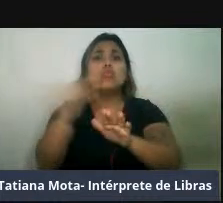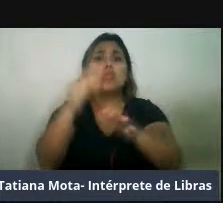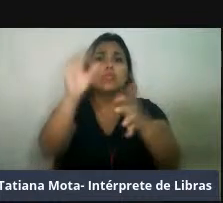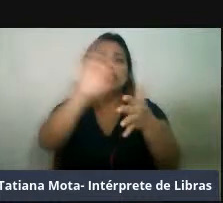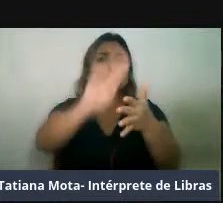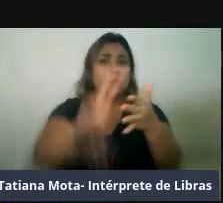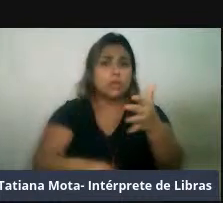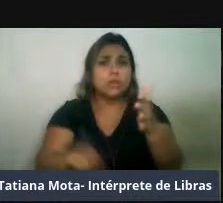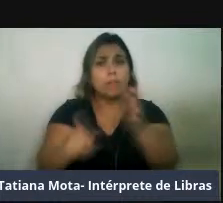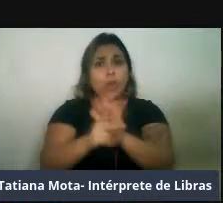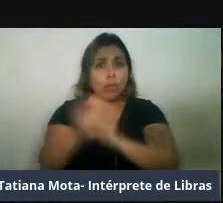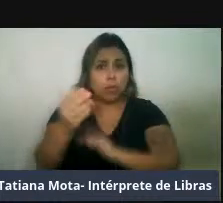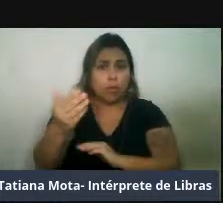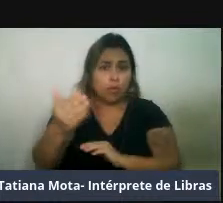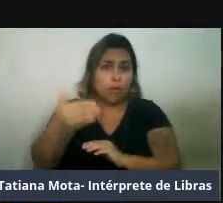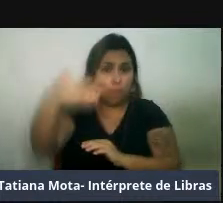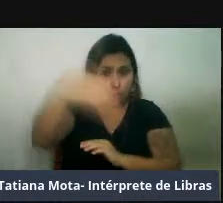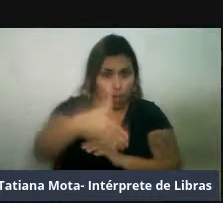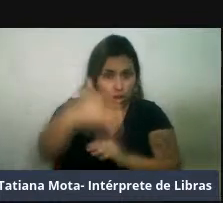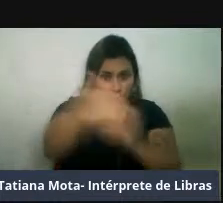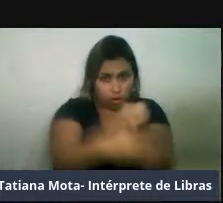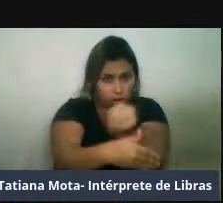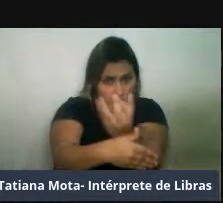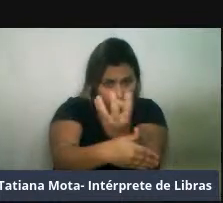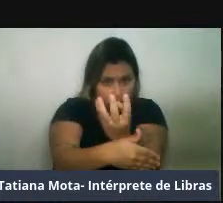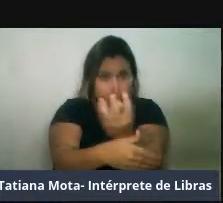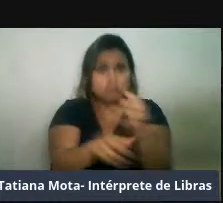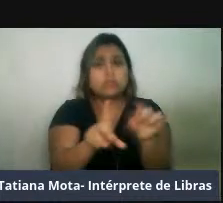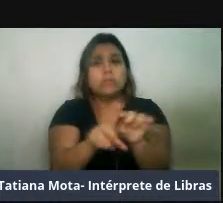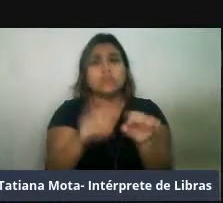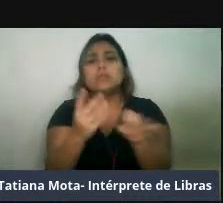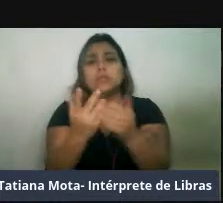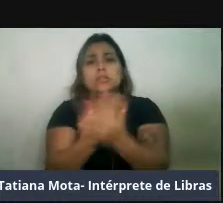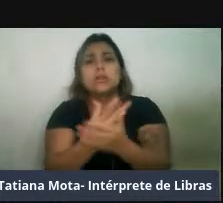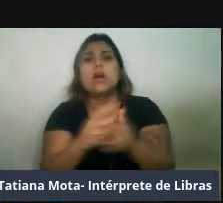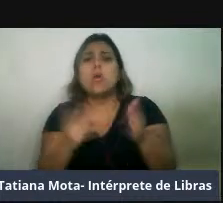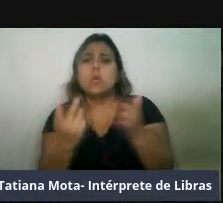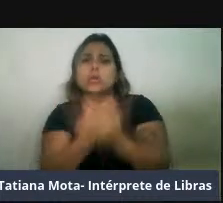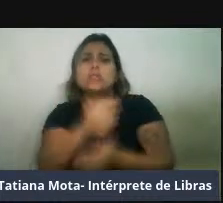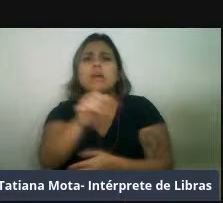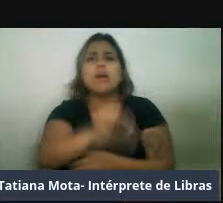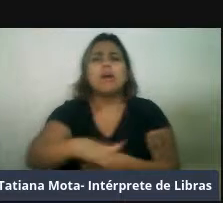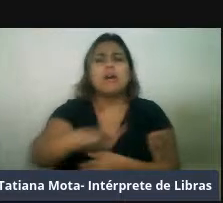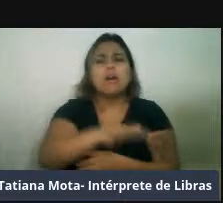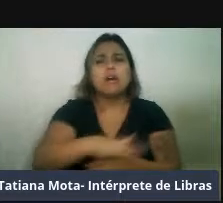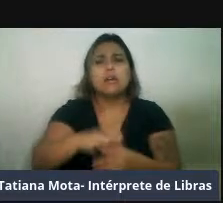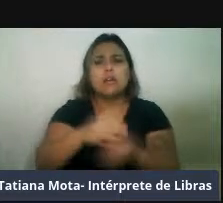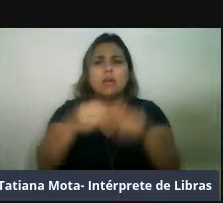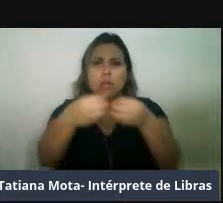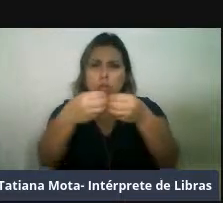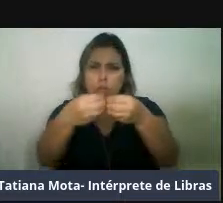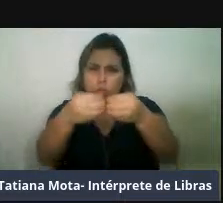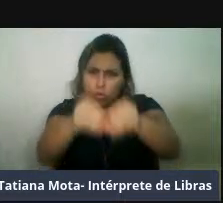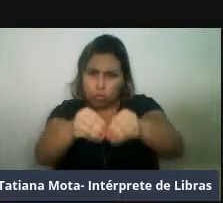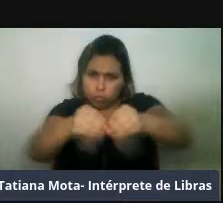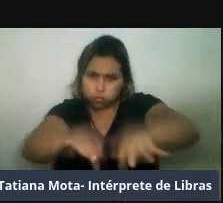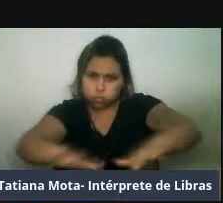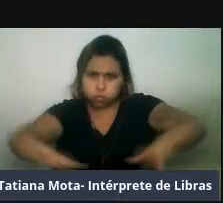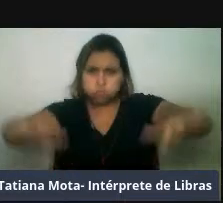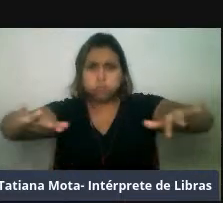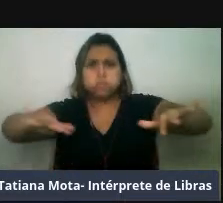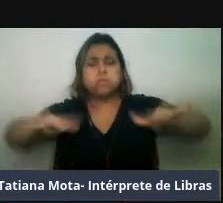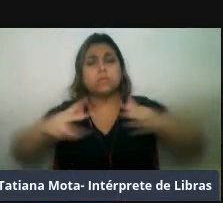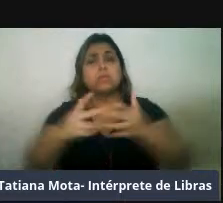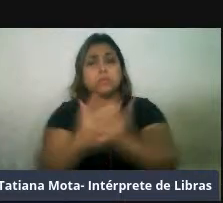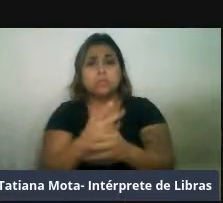identificada, está sendo descrita nas águas do Pacífico, na região do Golfo do México, e possivelmente venham a descrever, de fato, uma